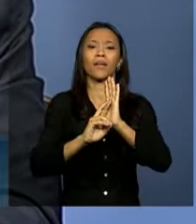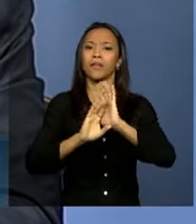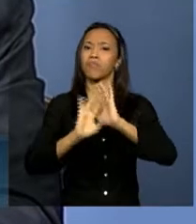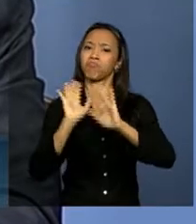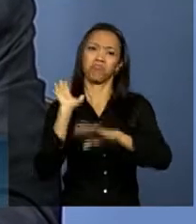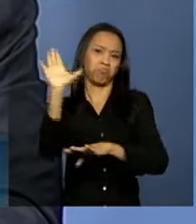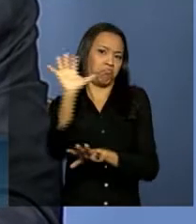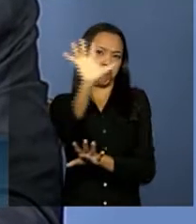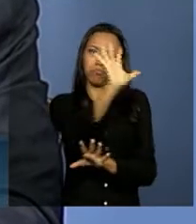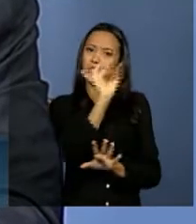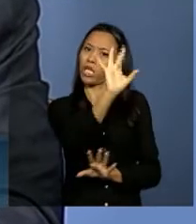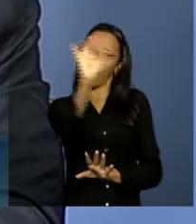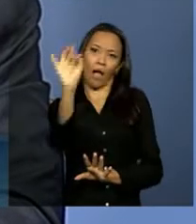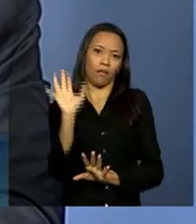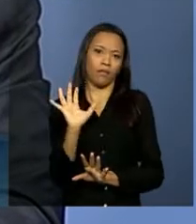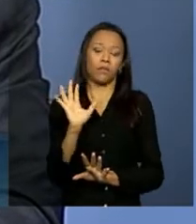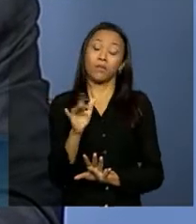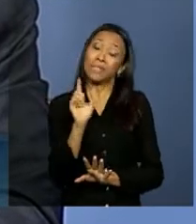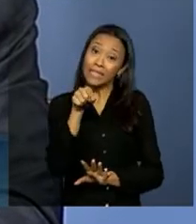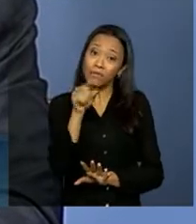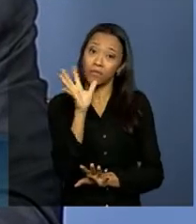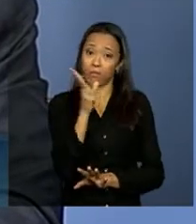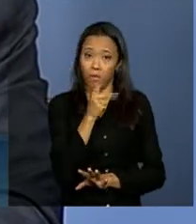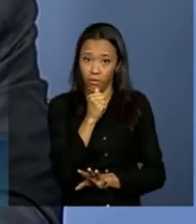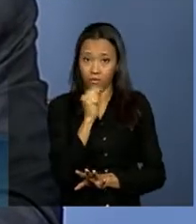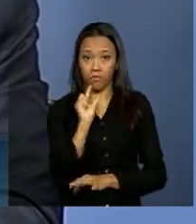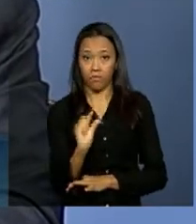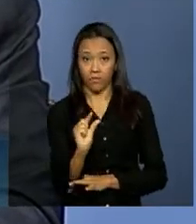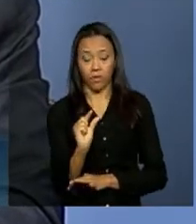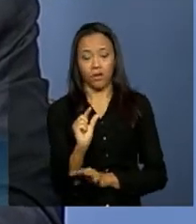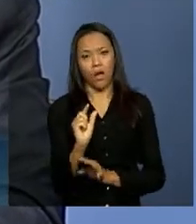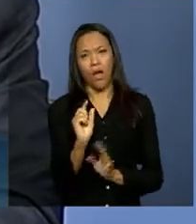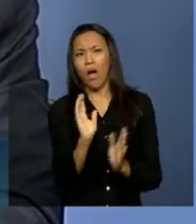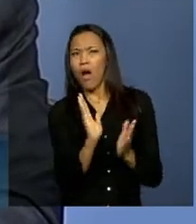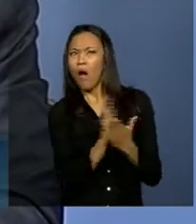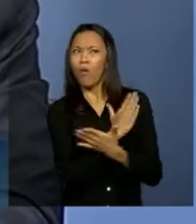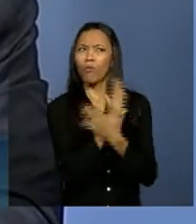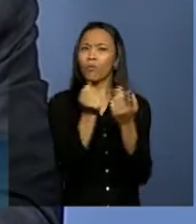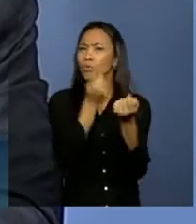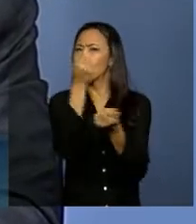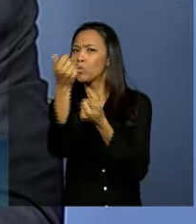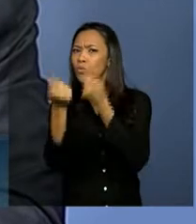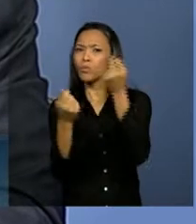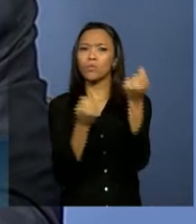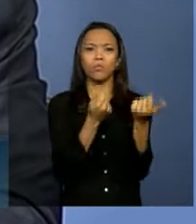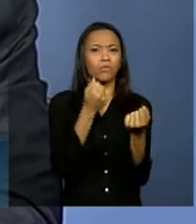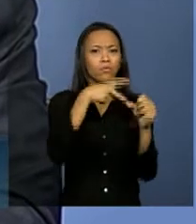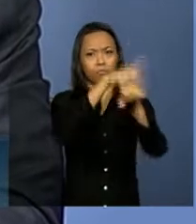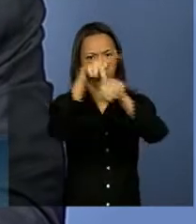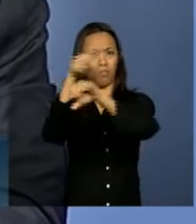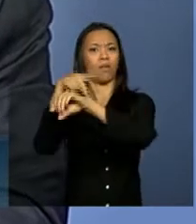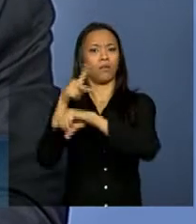vários países. Então, isso demora um pouco. Alguns, poucos países têm a capacidade de